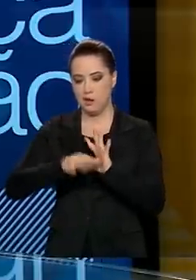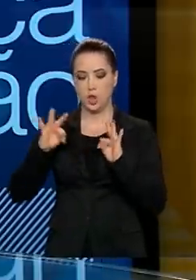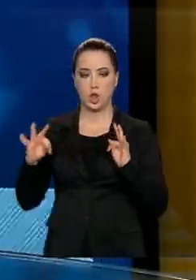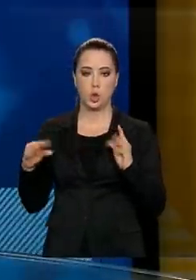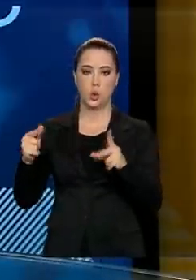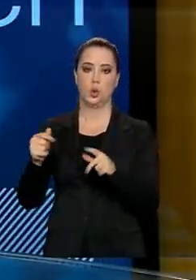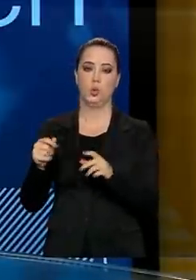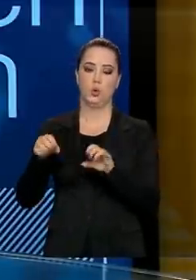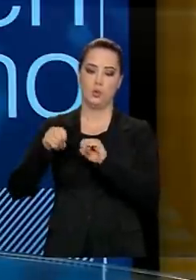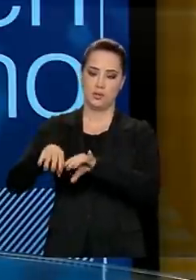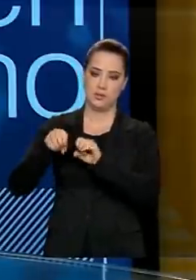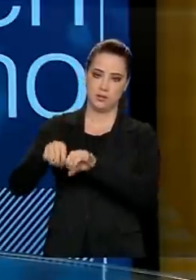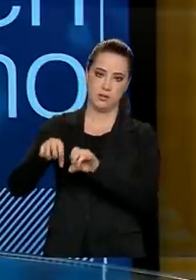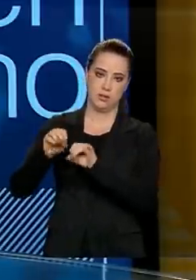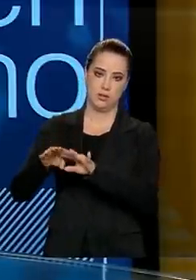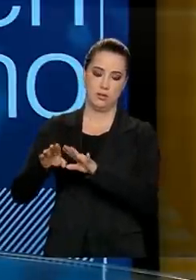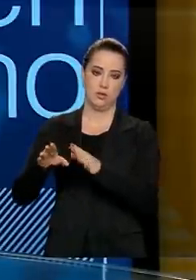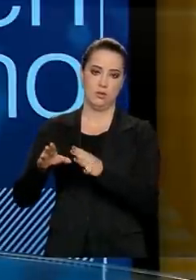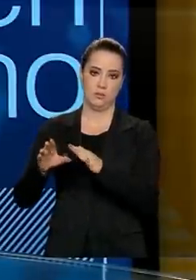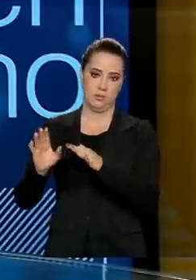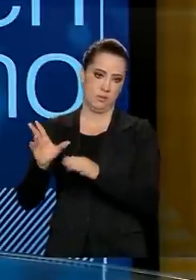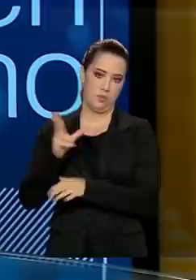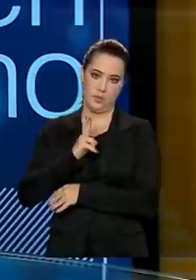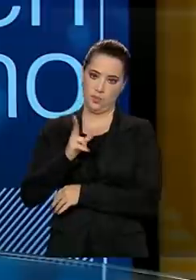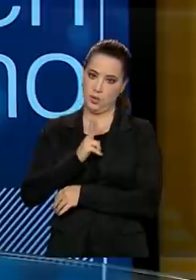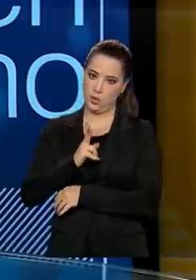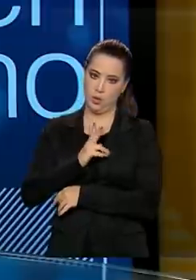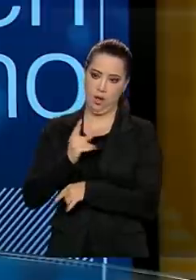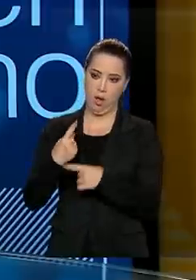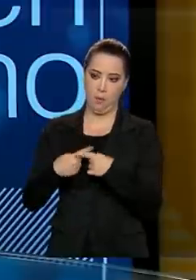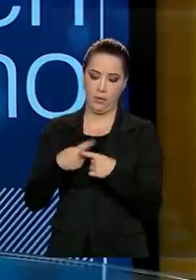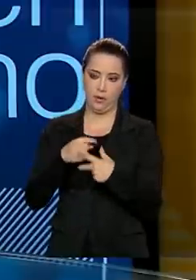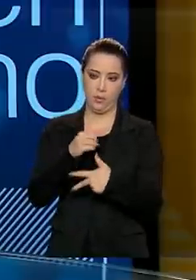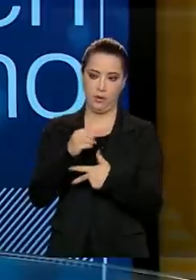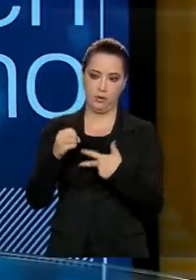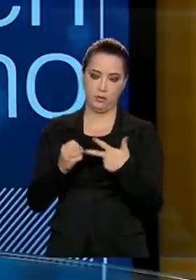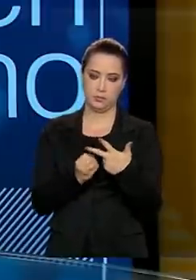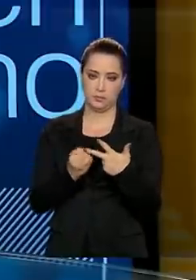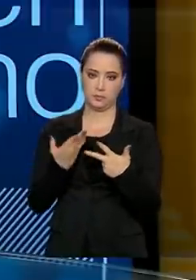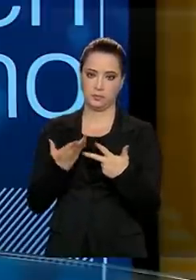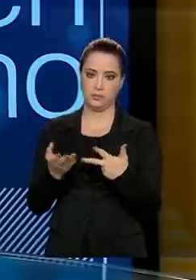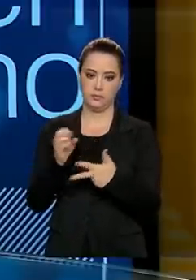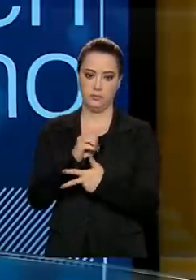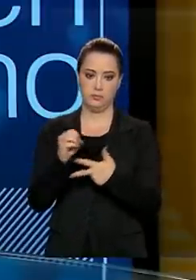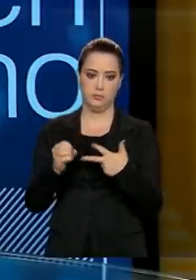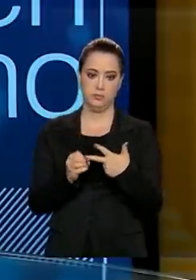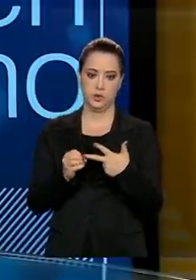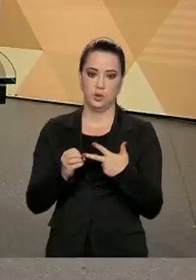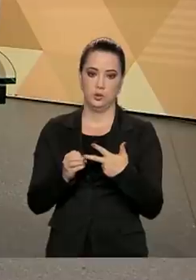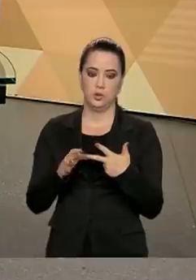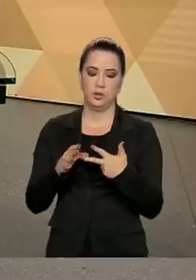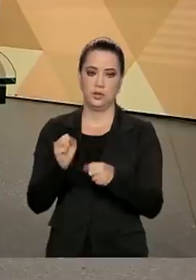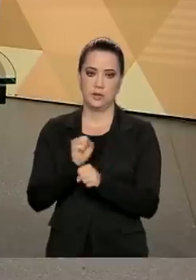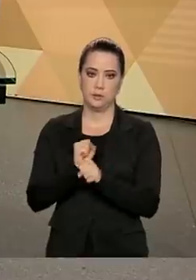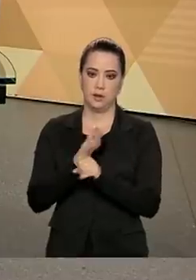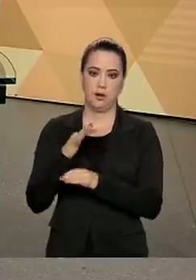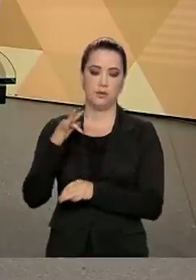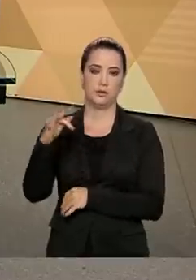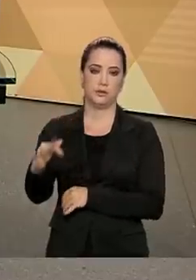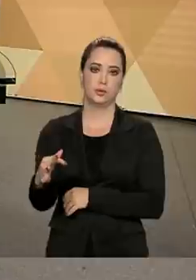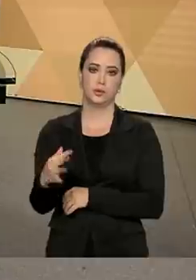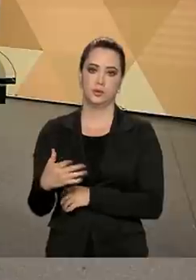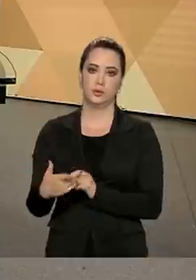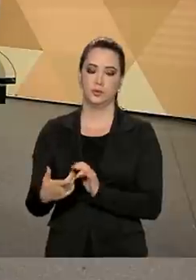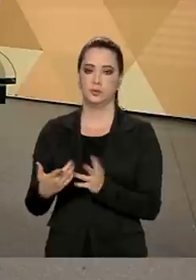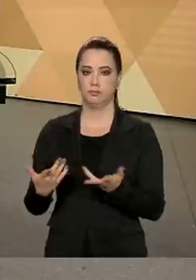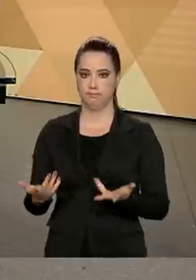calendário escolar das instituições privadas, porque o Enem... Foi postergado. Exatamente. O Enem será realizado em